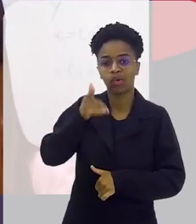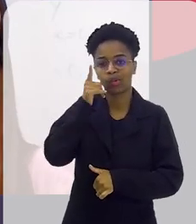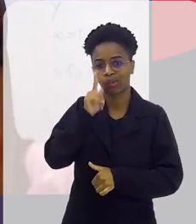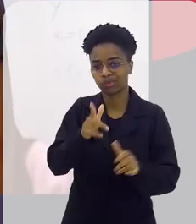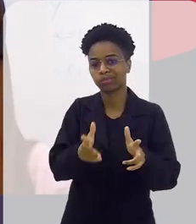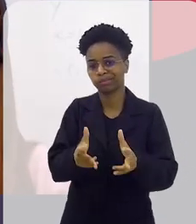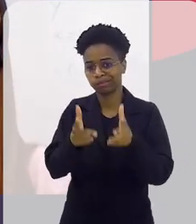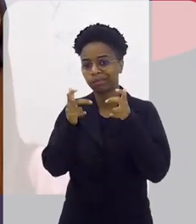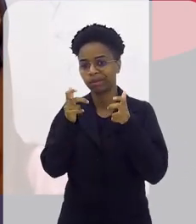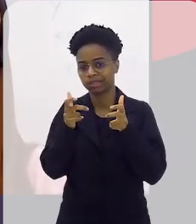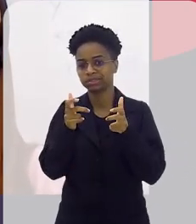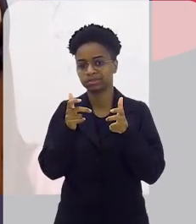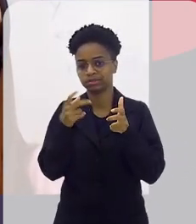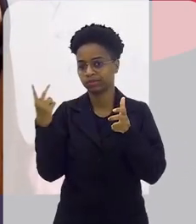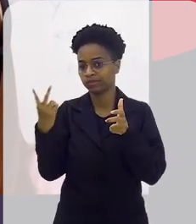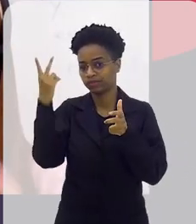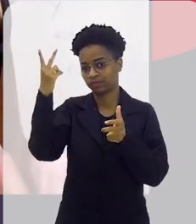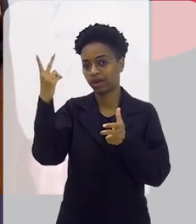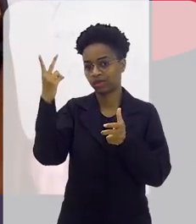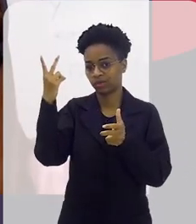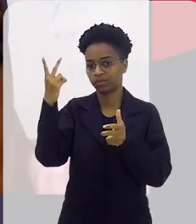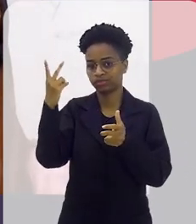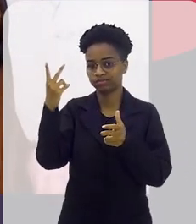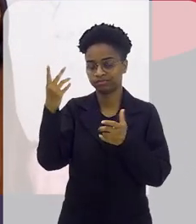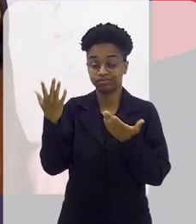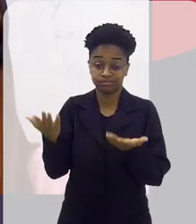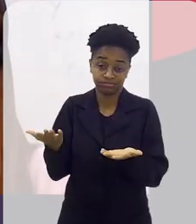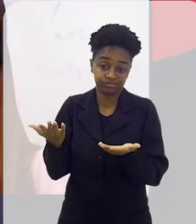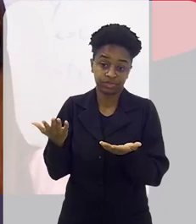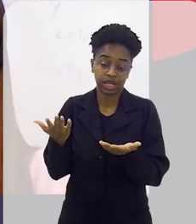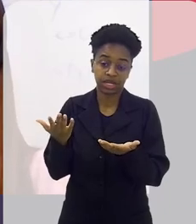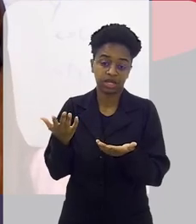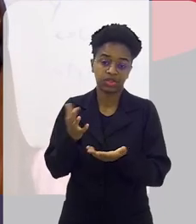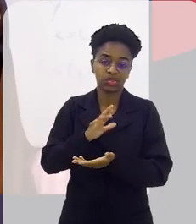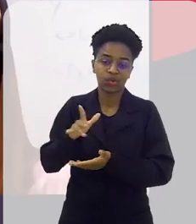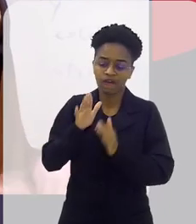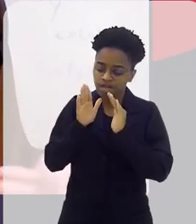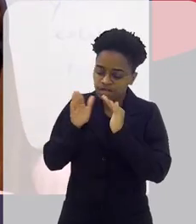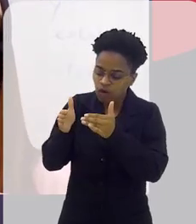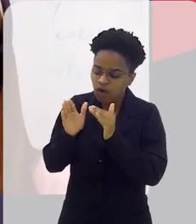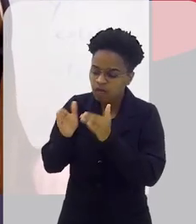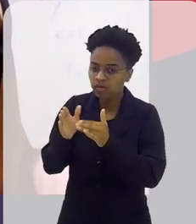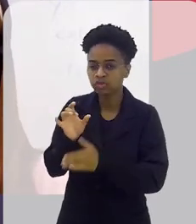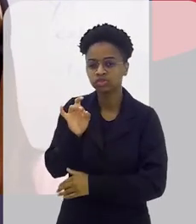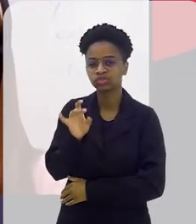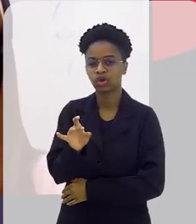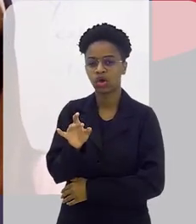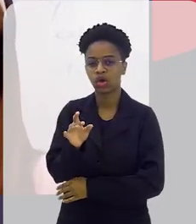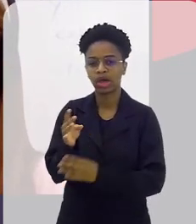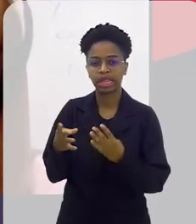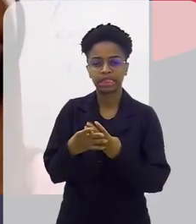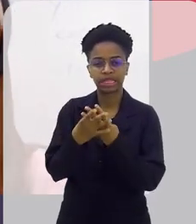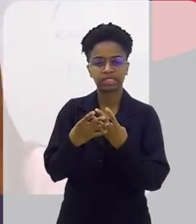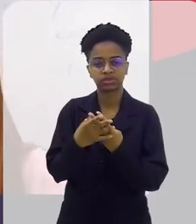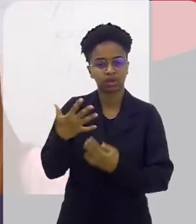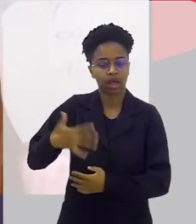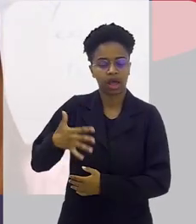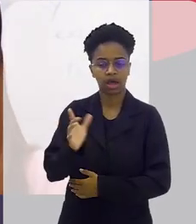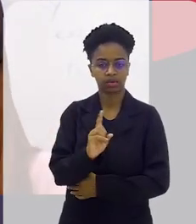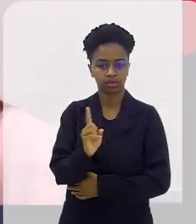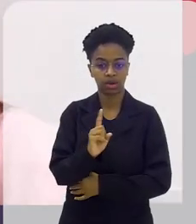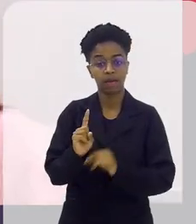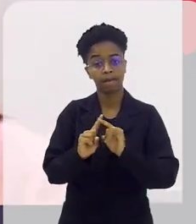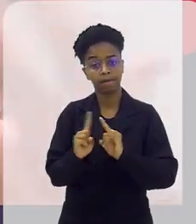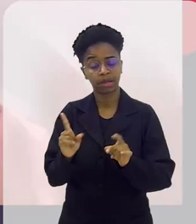você consegue ver o valor que isso gera. Não necessariamente focar no que é um tecido mais